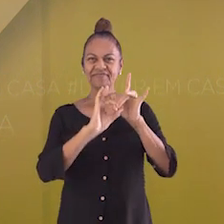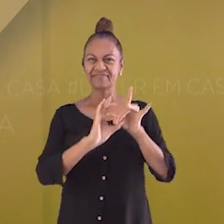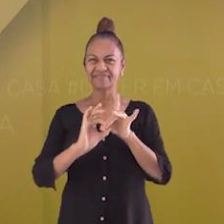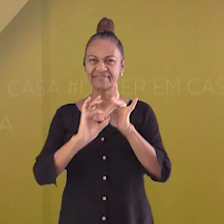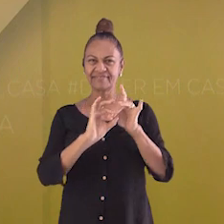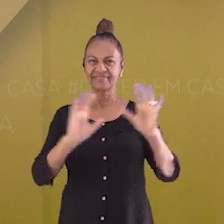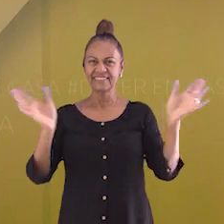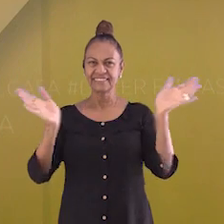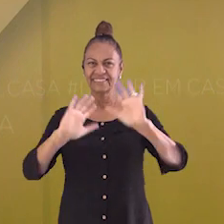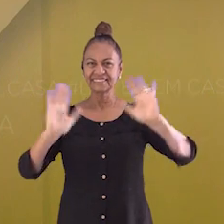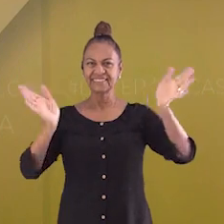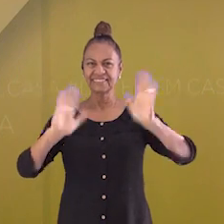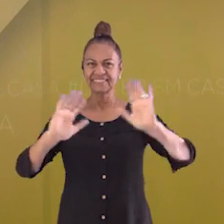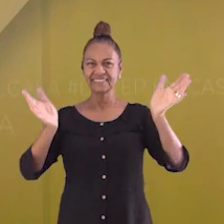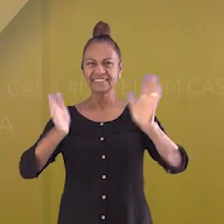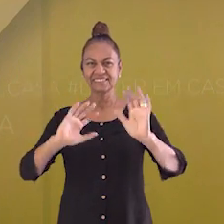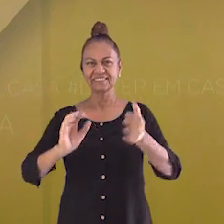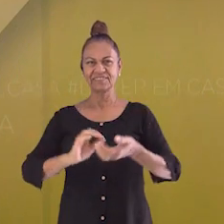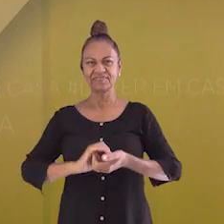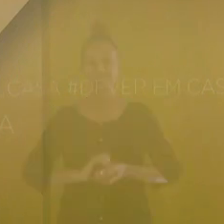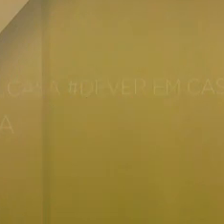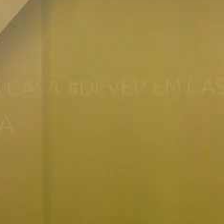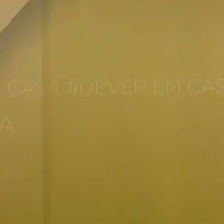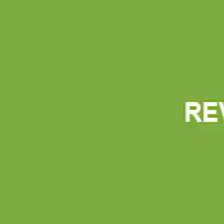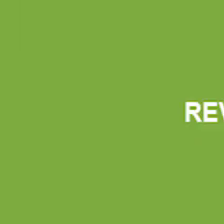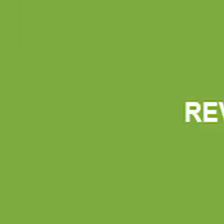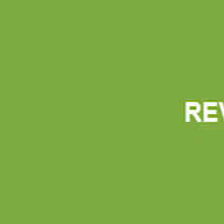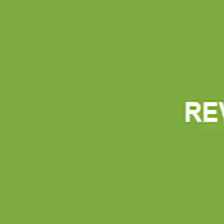nós estamos juntos. Até mais!